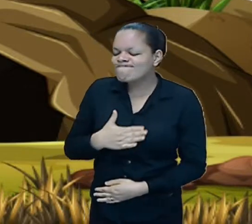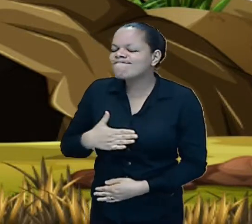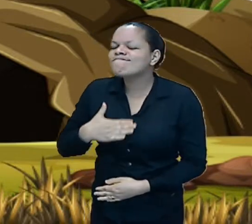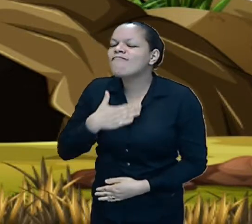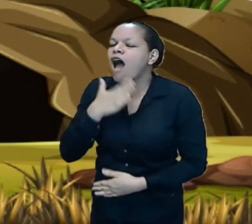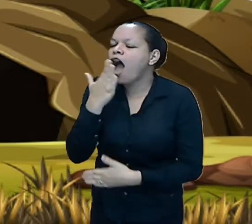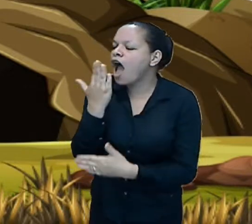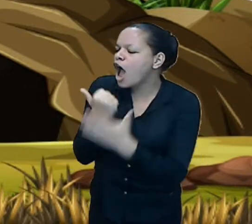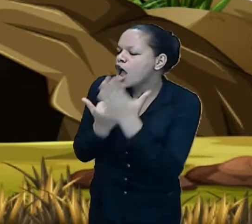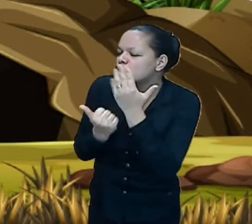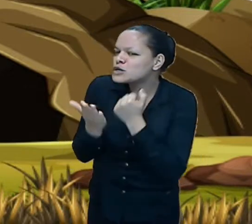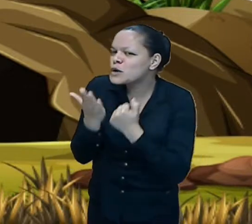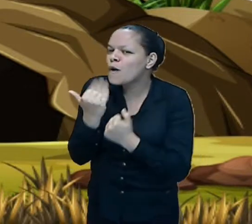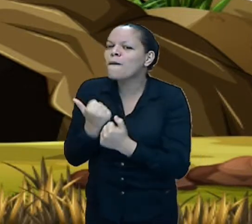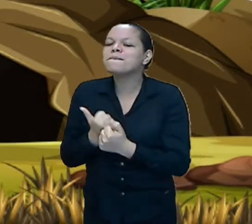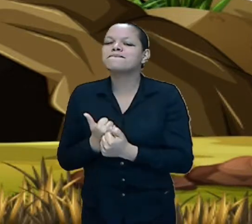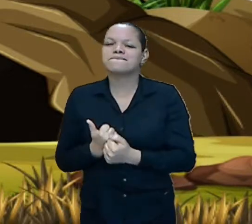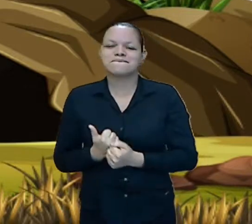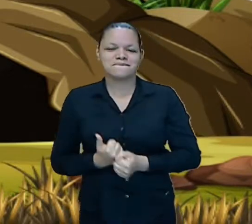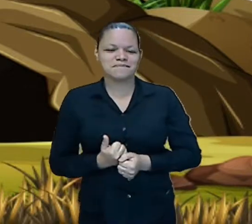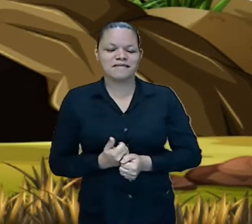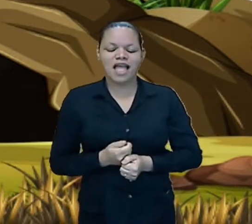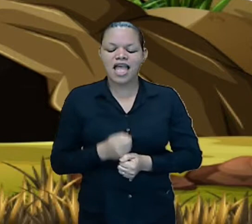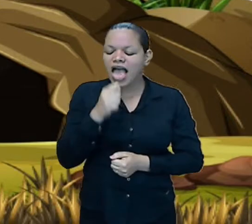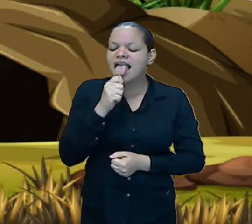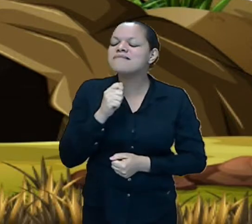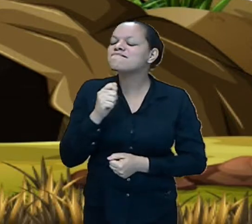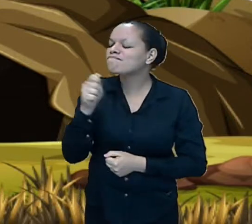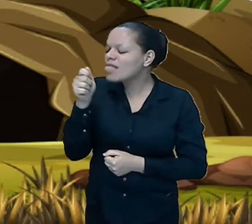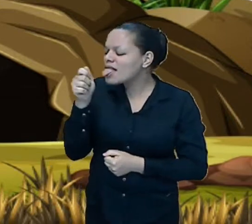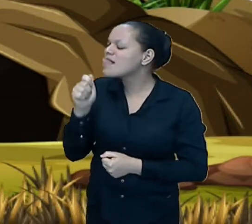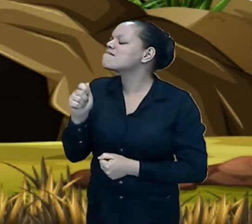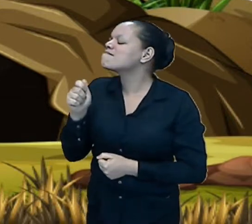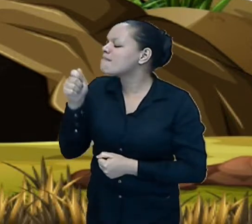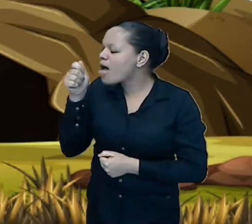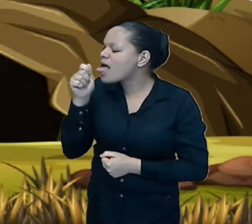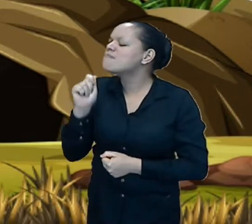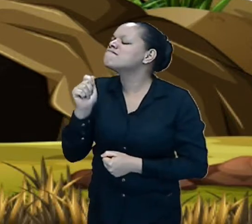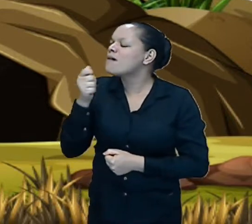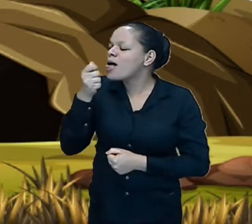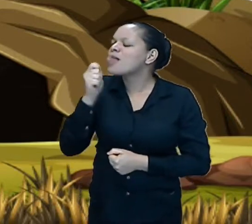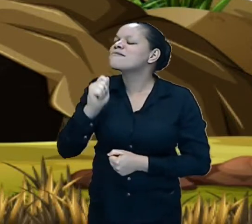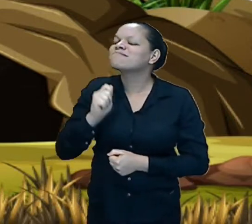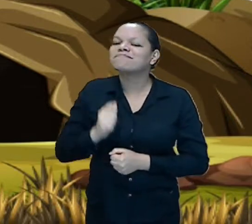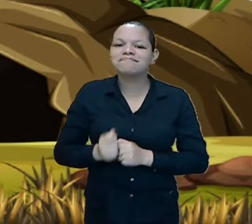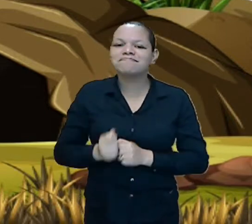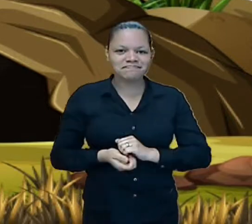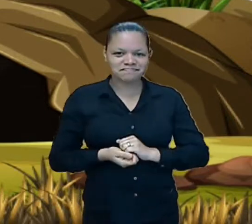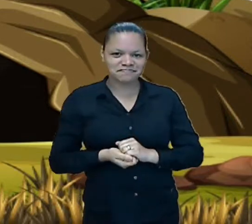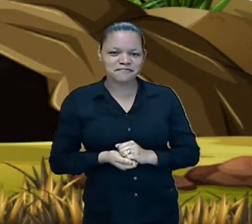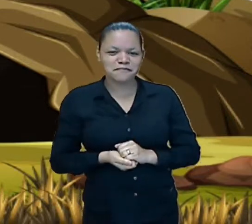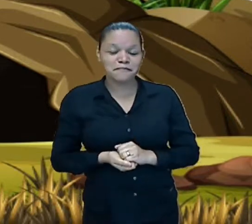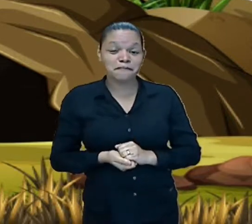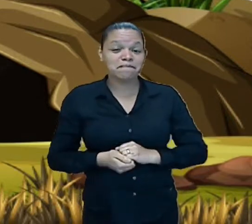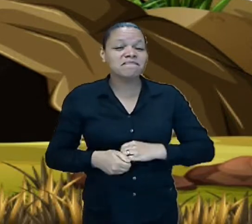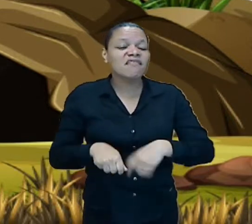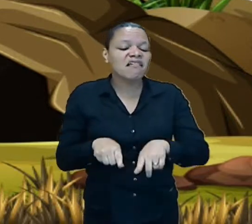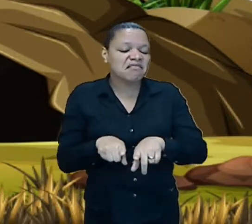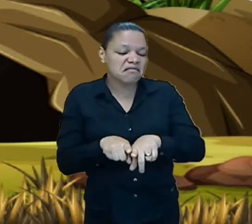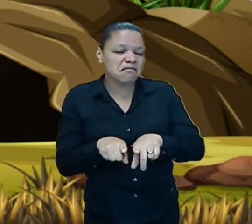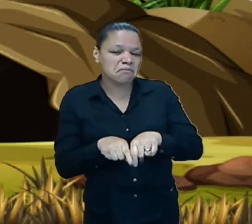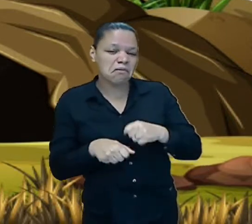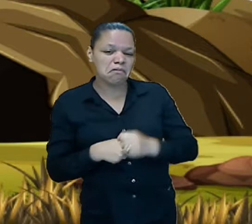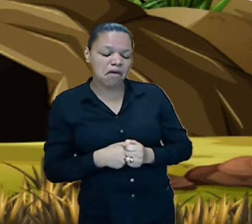Esse monstro adorava devorar sorvetes. Ele costumava dizer